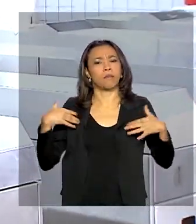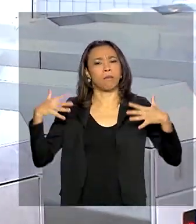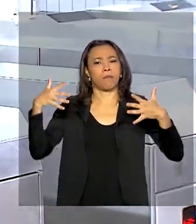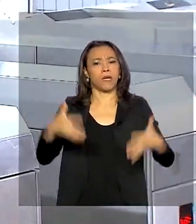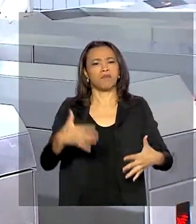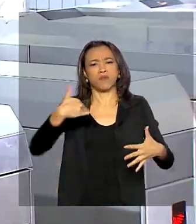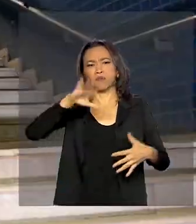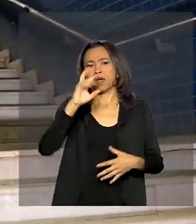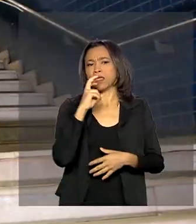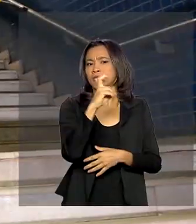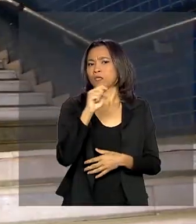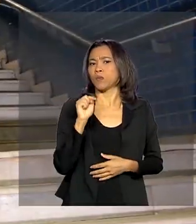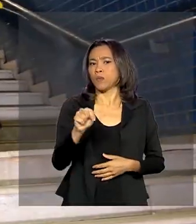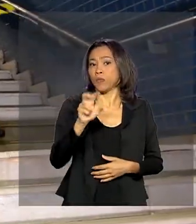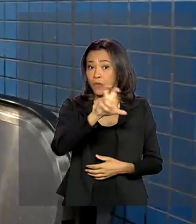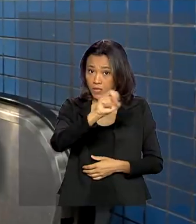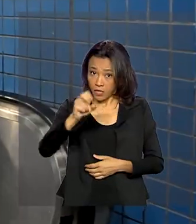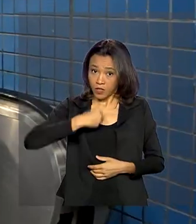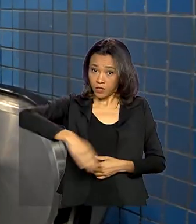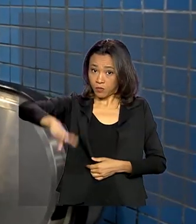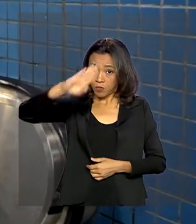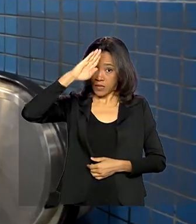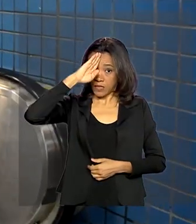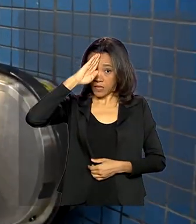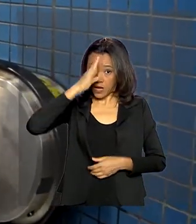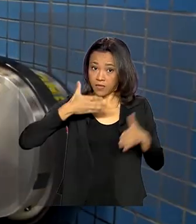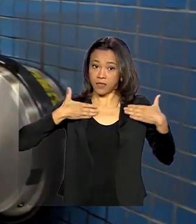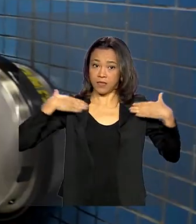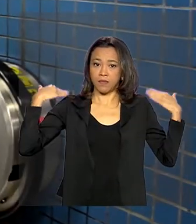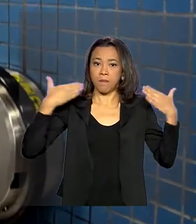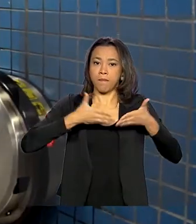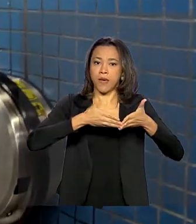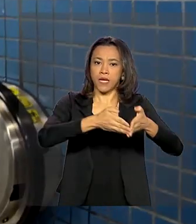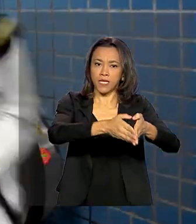de 5.500 militares da Marinha, do Exército e da Aeronáutica.